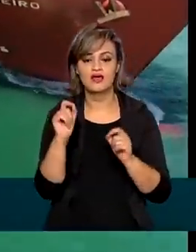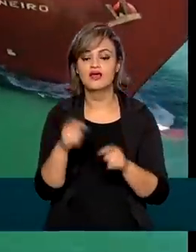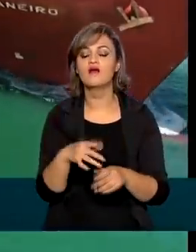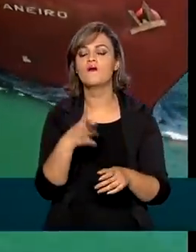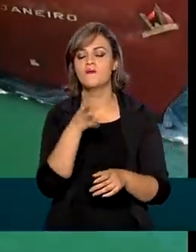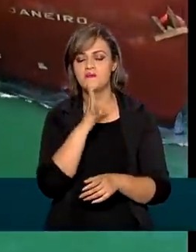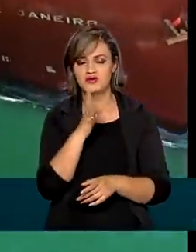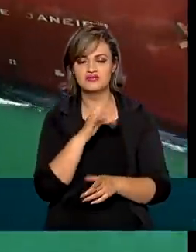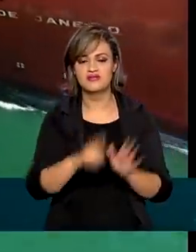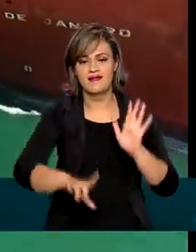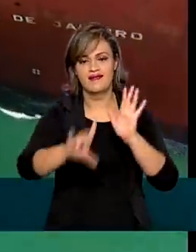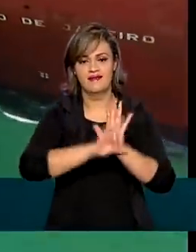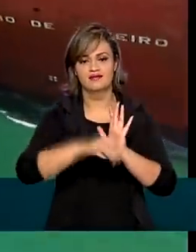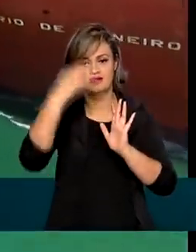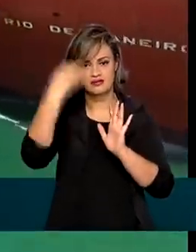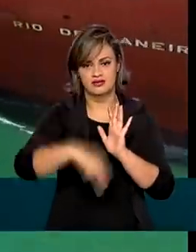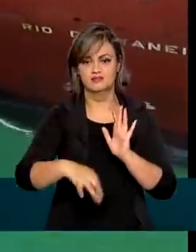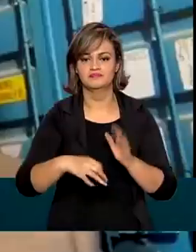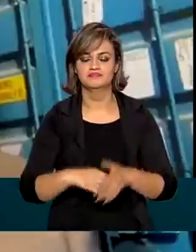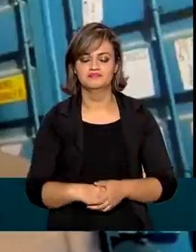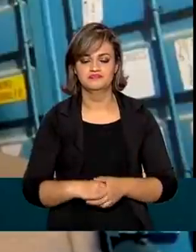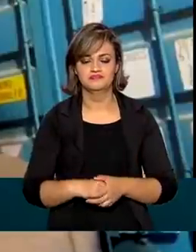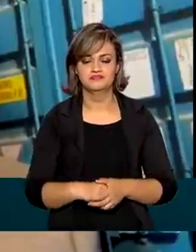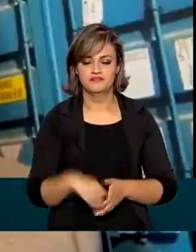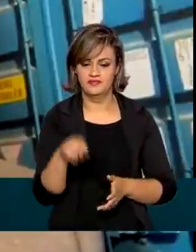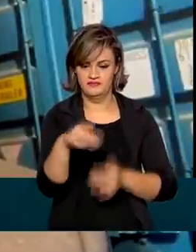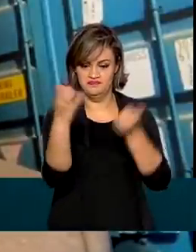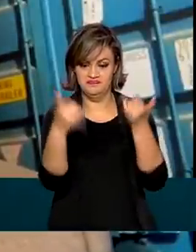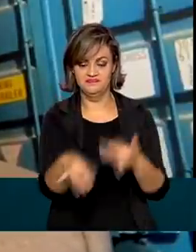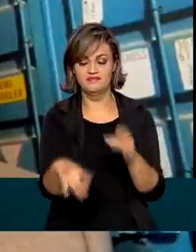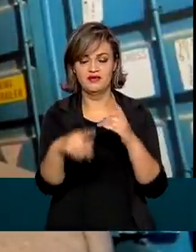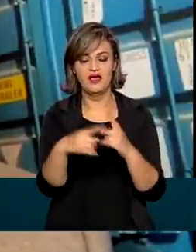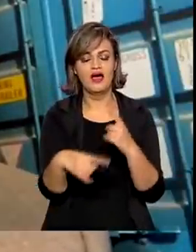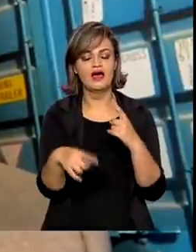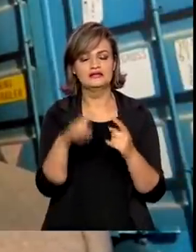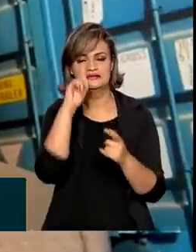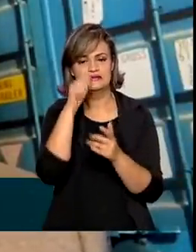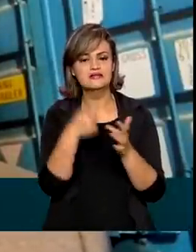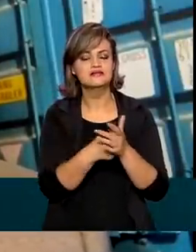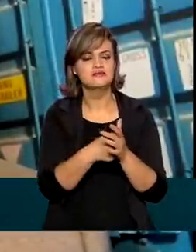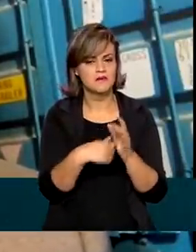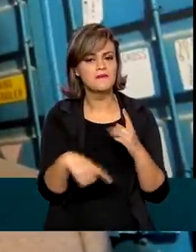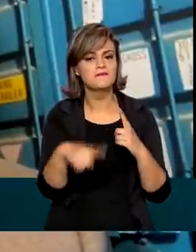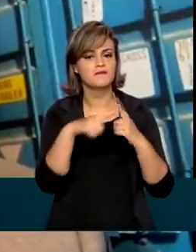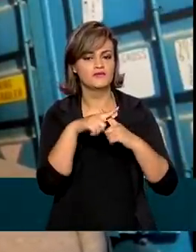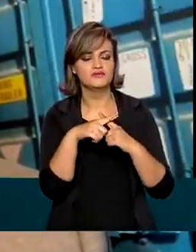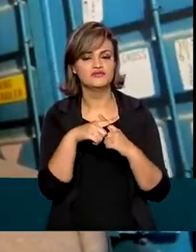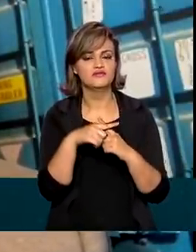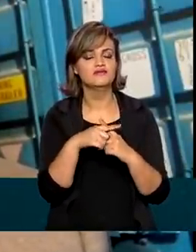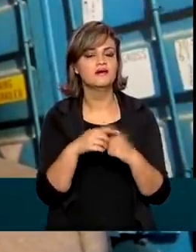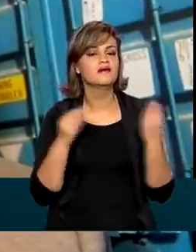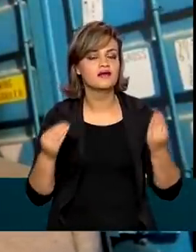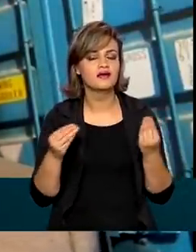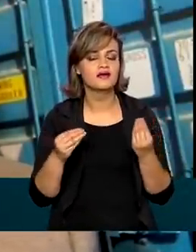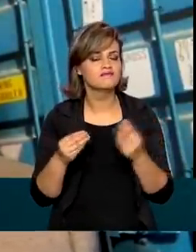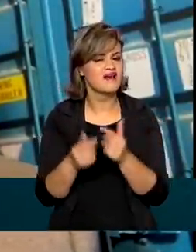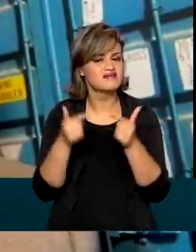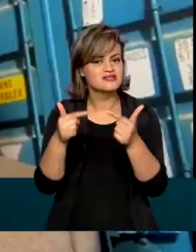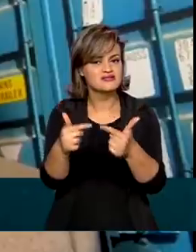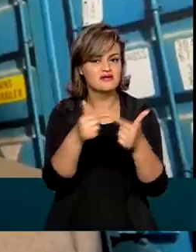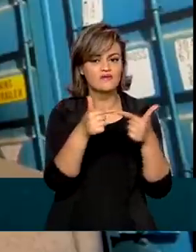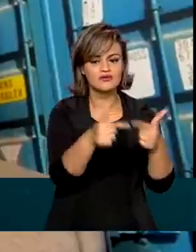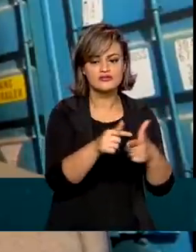reconhecimento da legalidade da cobrança. É positiva a decisão do CAD em buscar uma atuação